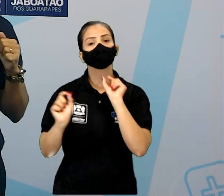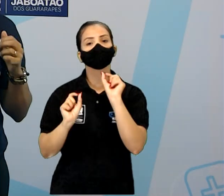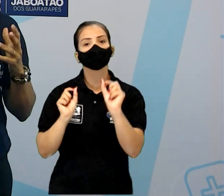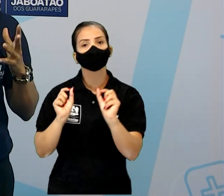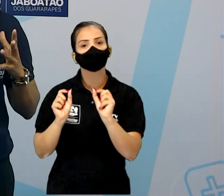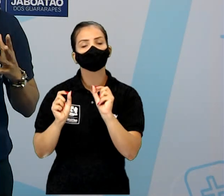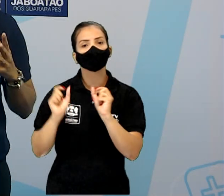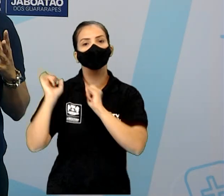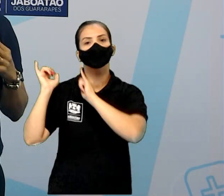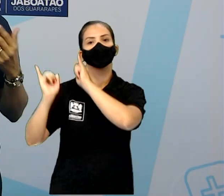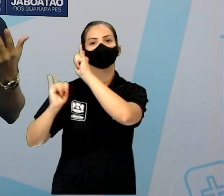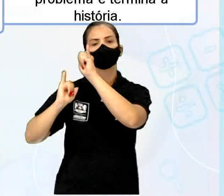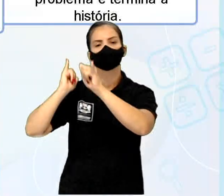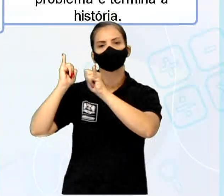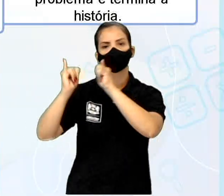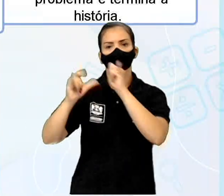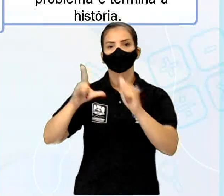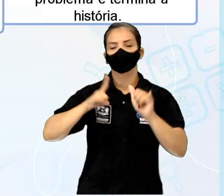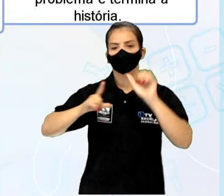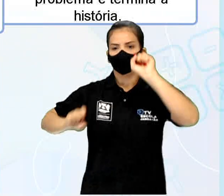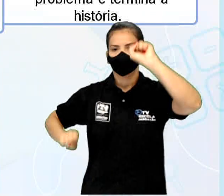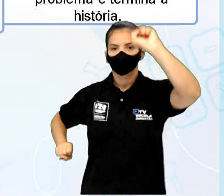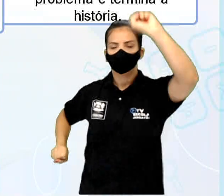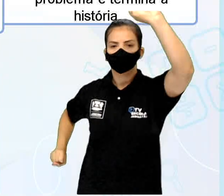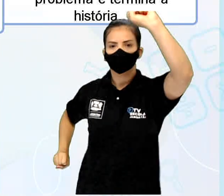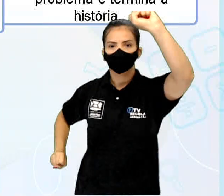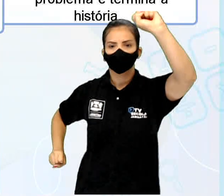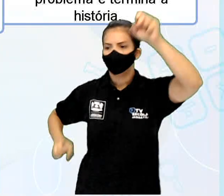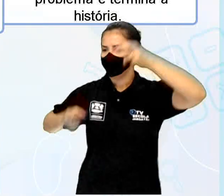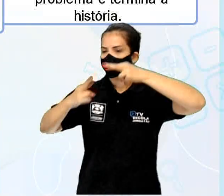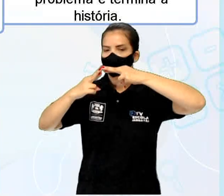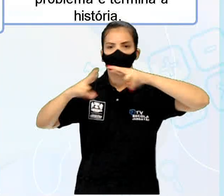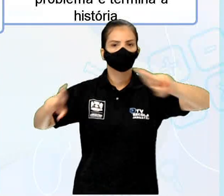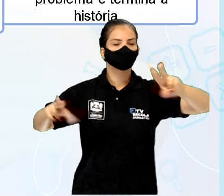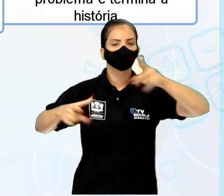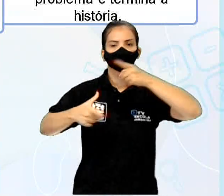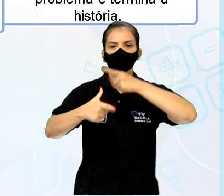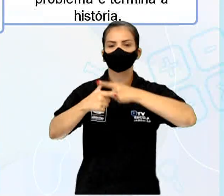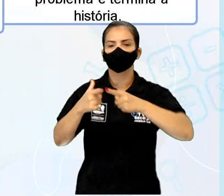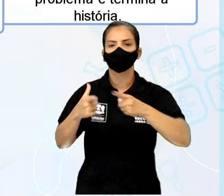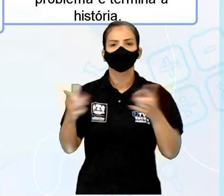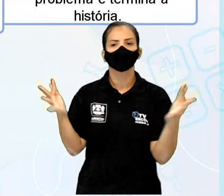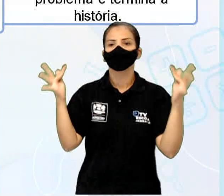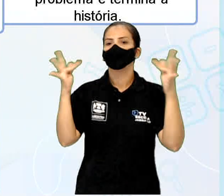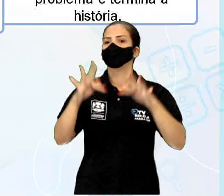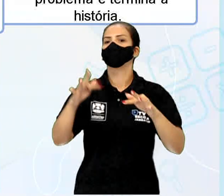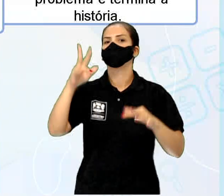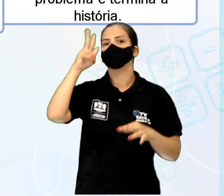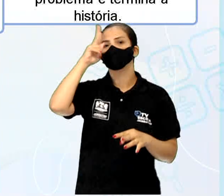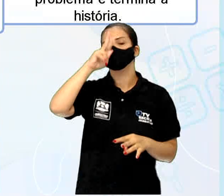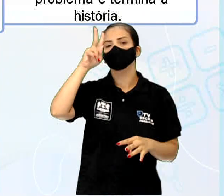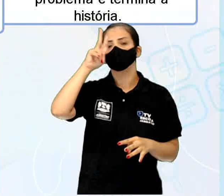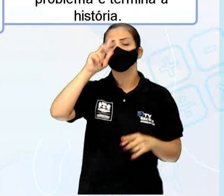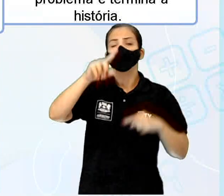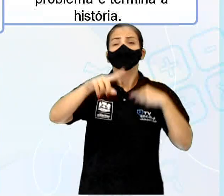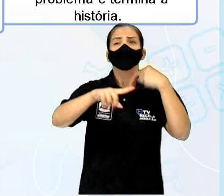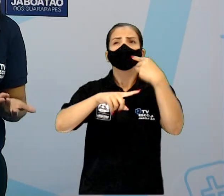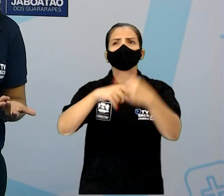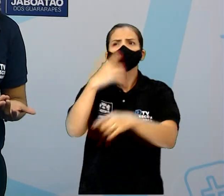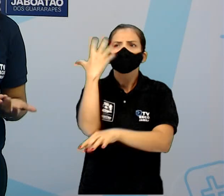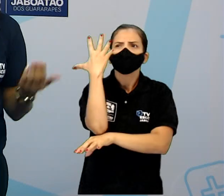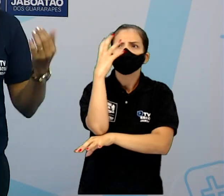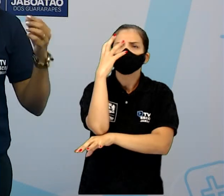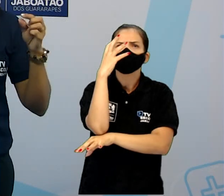Das lendas. Aparece o herói que resolve o problema e termina a história. E o baobá, depois, ele não quer mais ser revirado. Por quê? Ele viu a